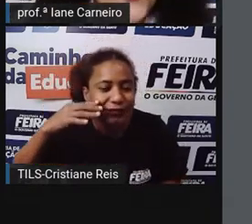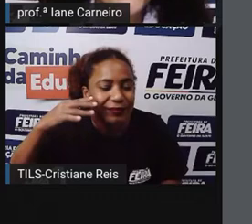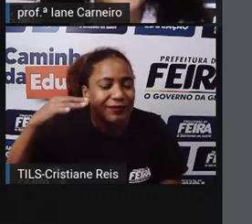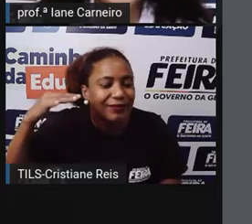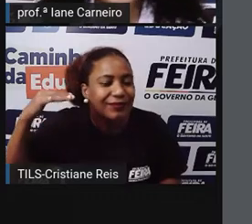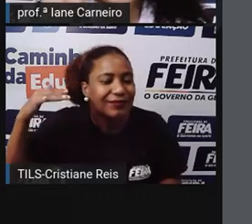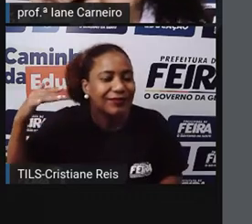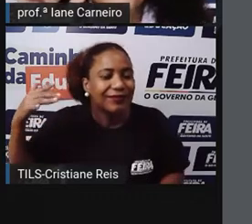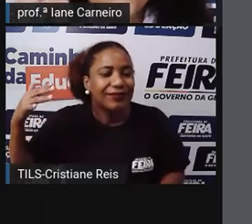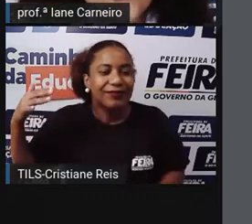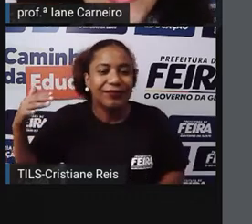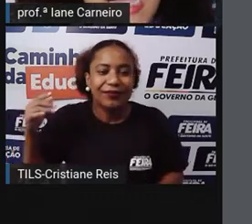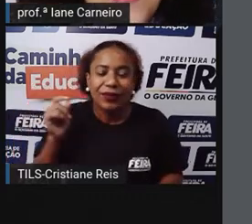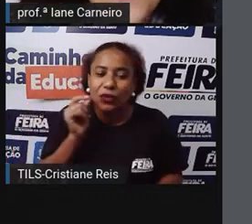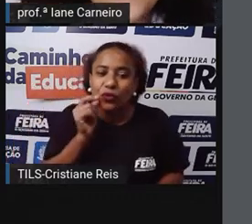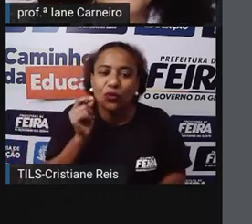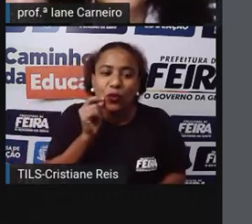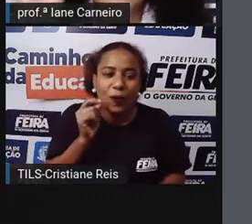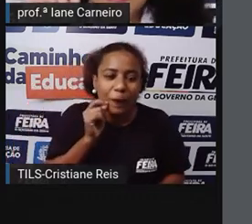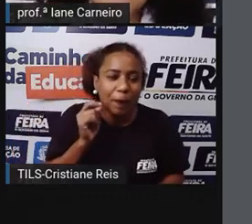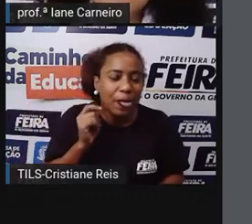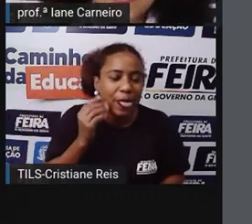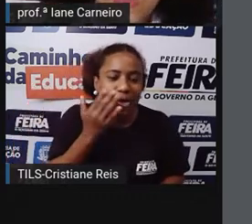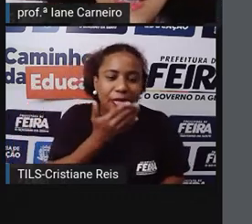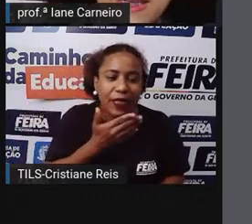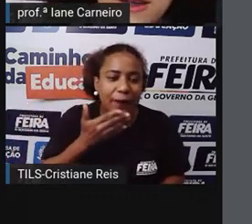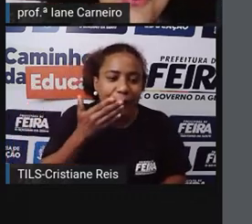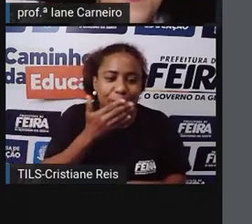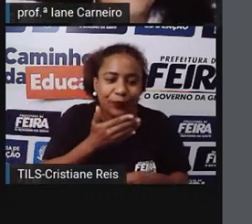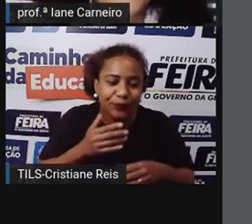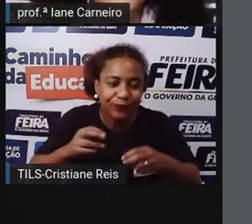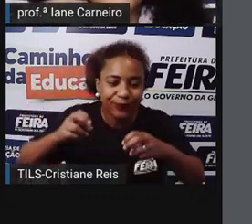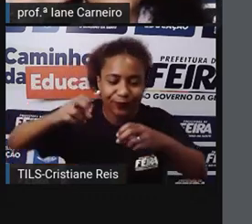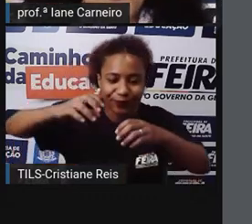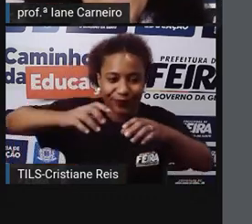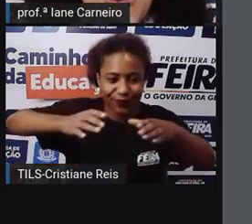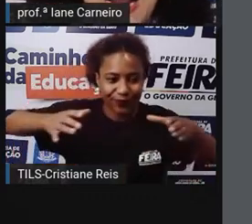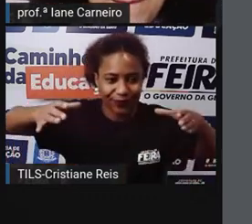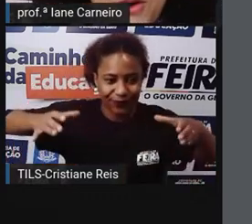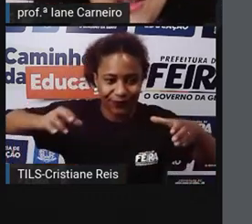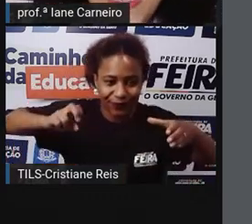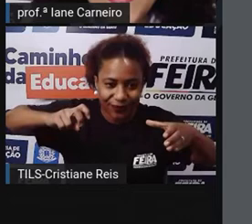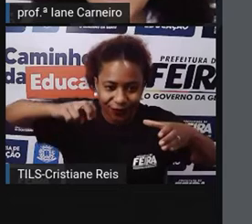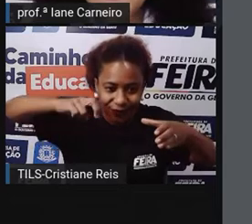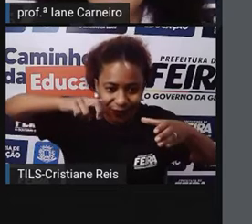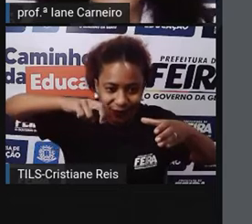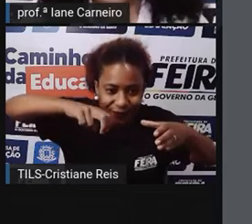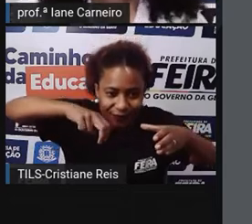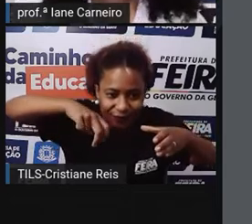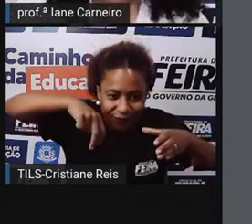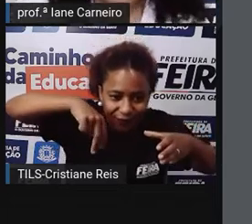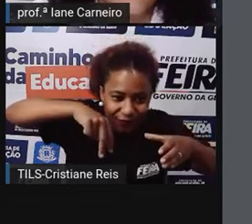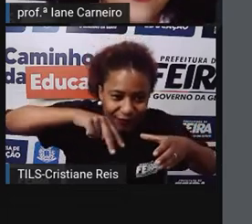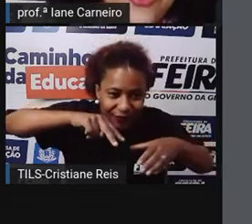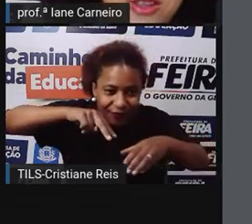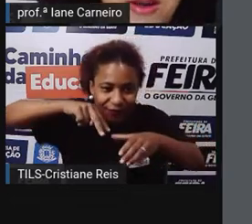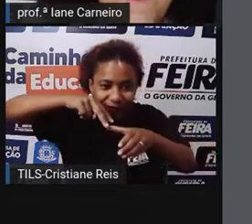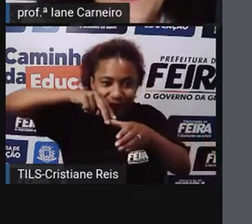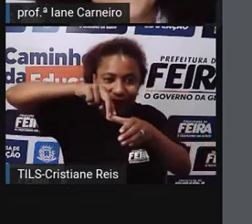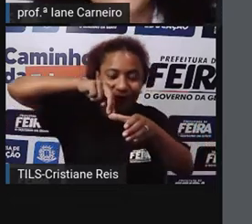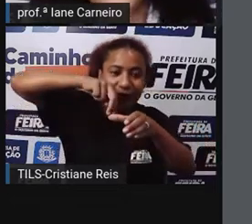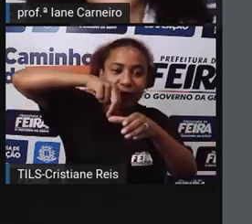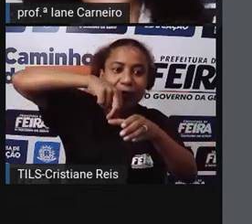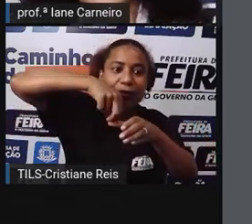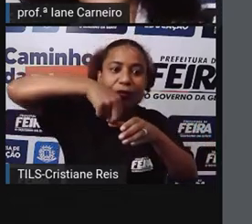Com todo o cuidado Subiu na alça Do caldeirão Passou para a borda E... Splash!